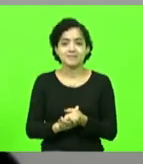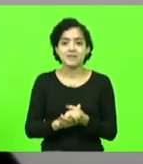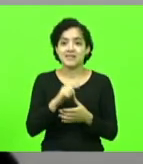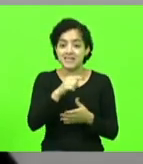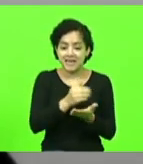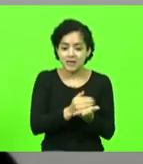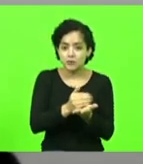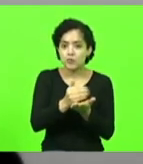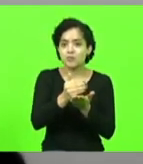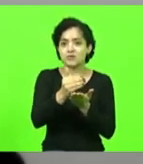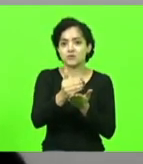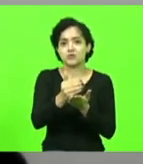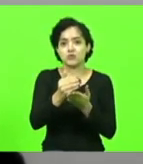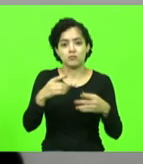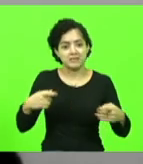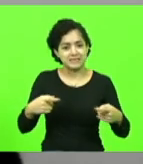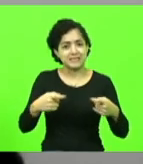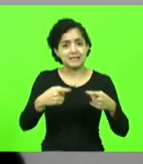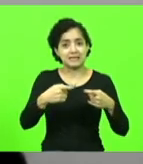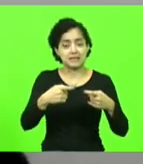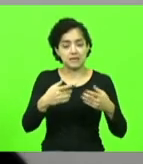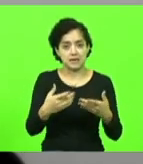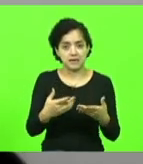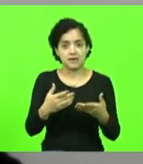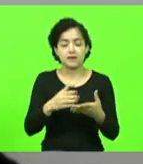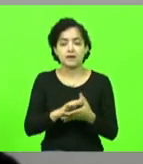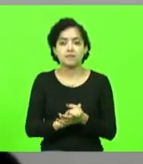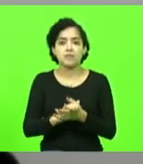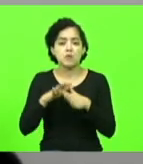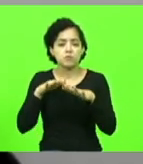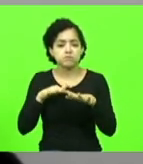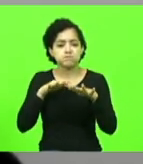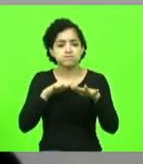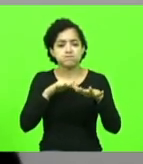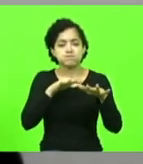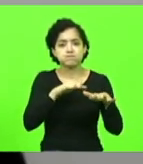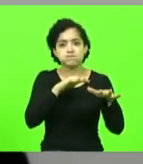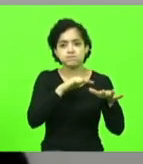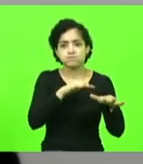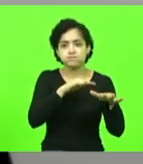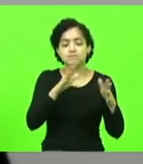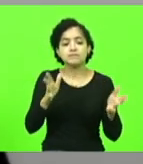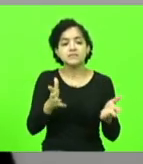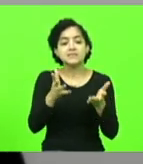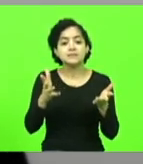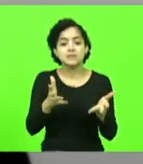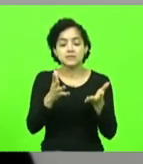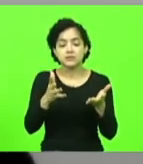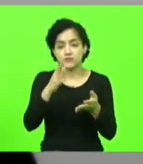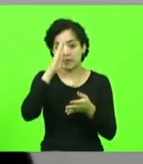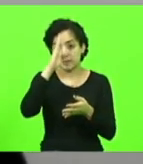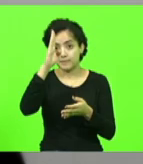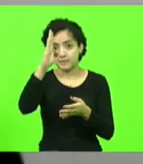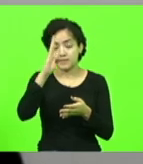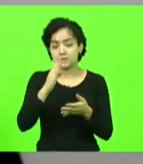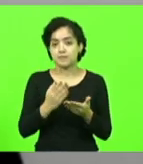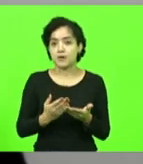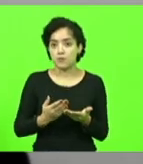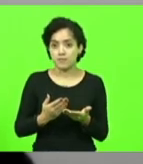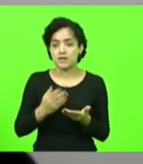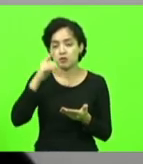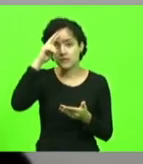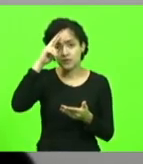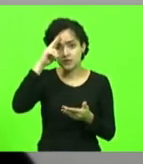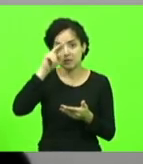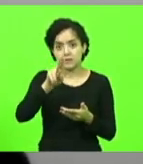lembro, inclusive, de algumas romarias que aconteciam ali, sempre incentivadas, principalmente pelo historiador